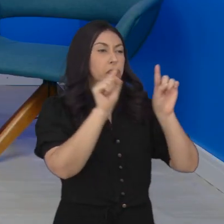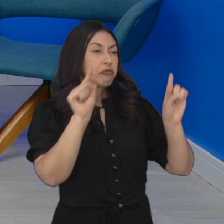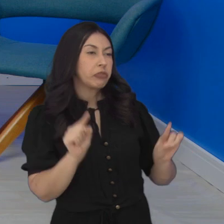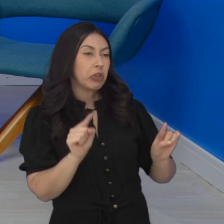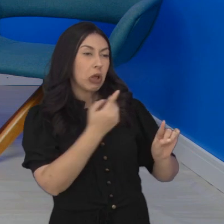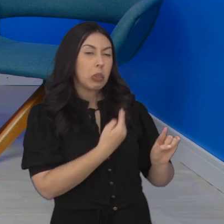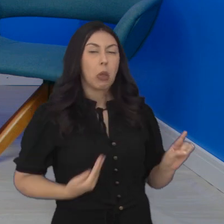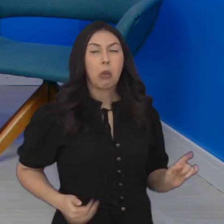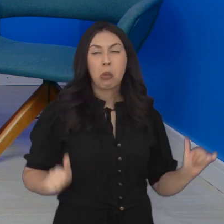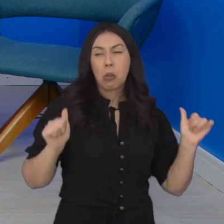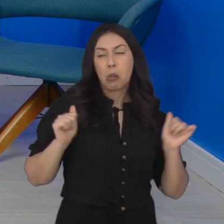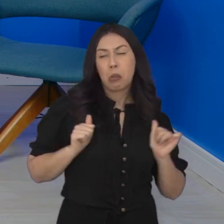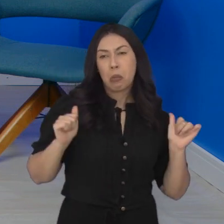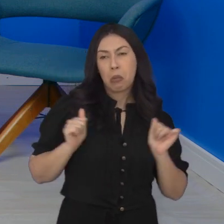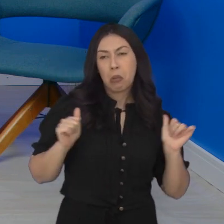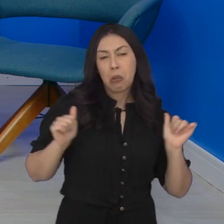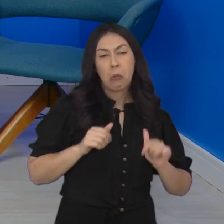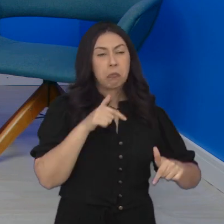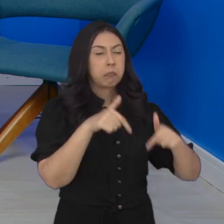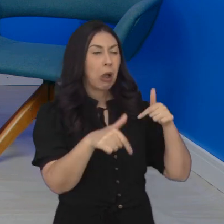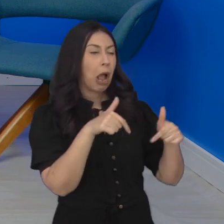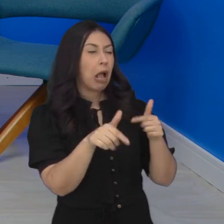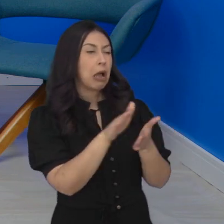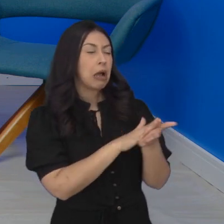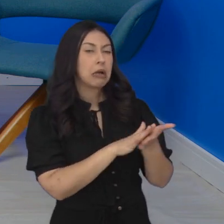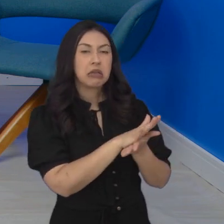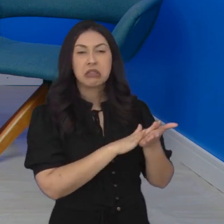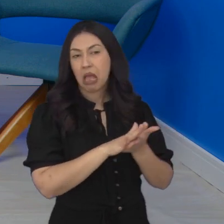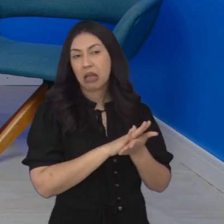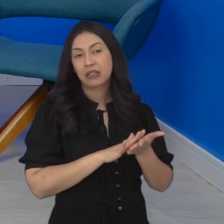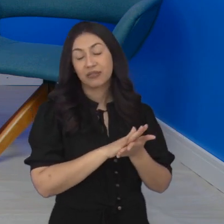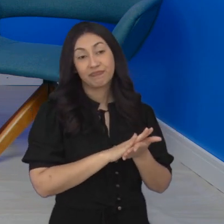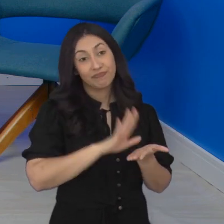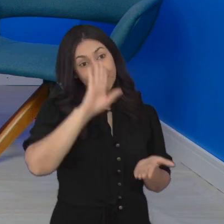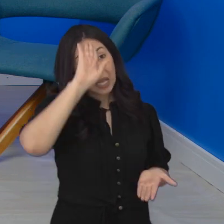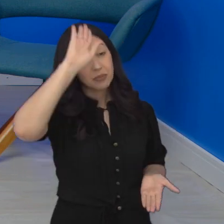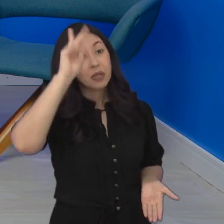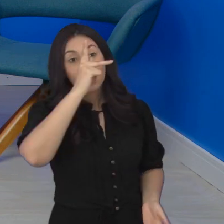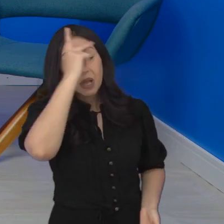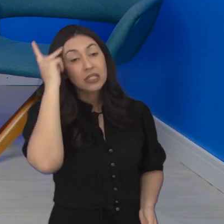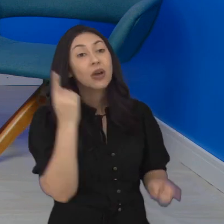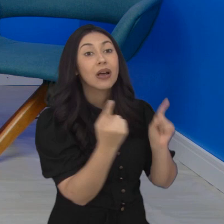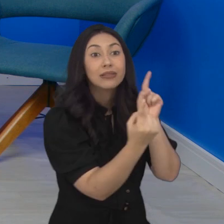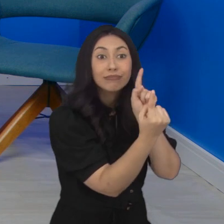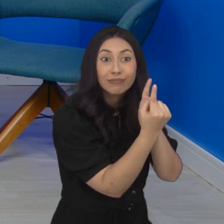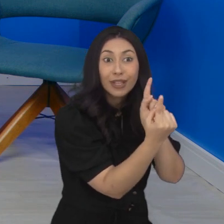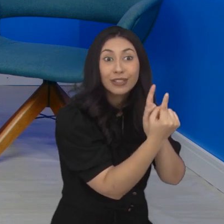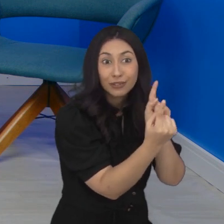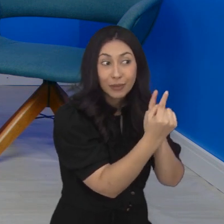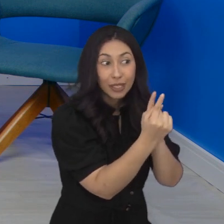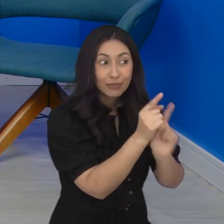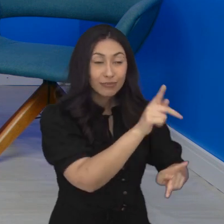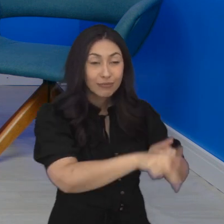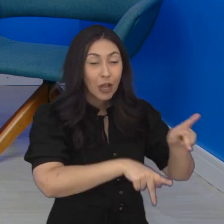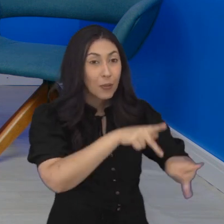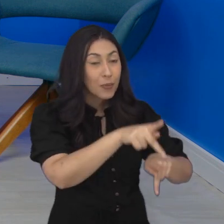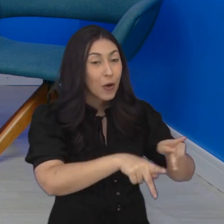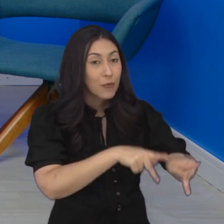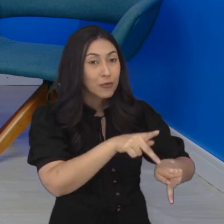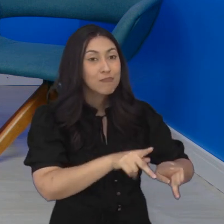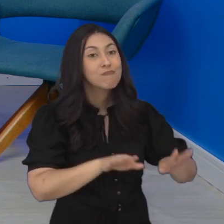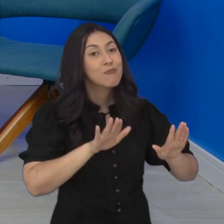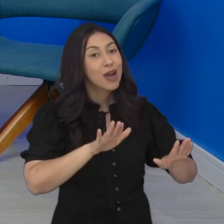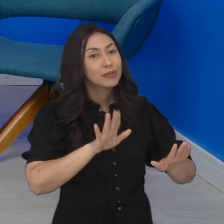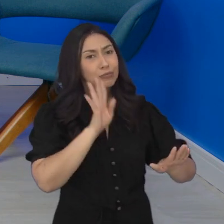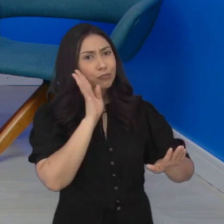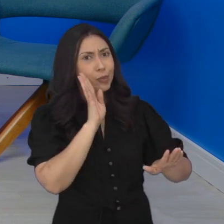público está de braços cruzados diante de um problema, principalmente quando se trata das pessoas que trabalham com o atendimento ao público, né? E é